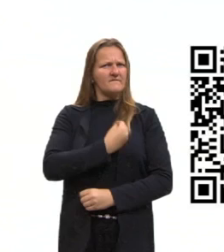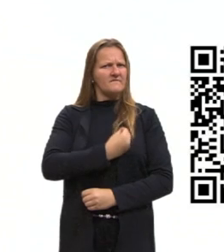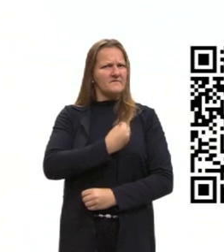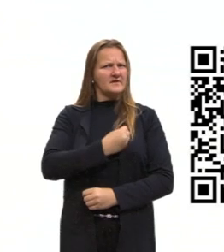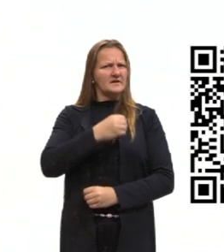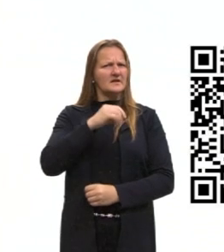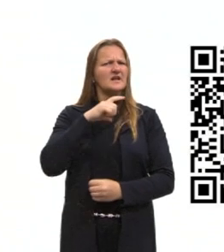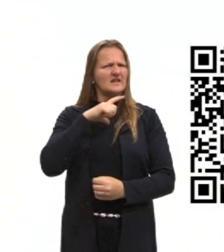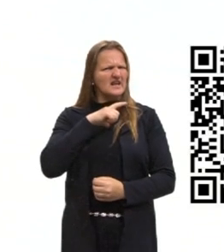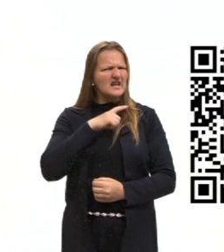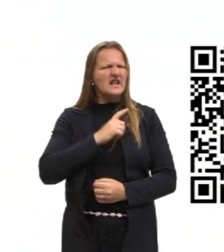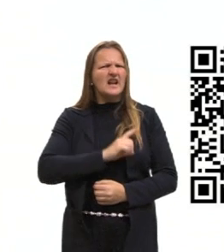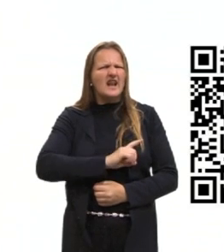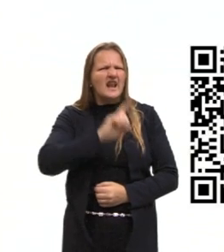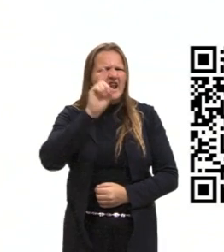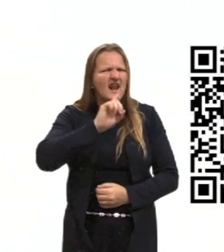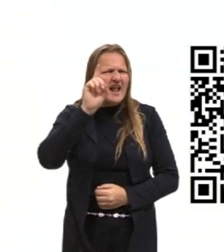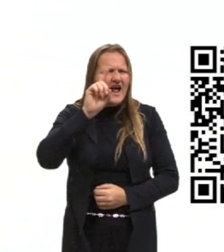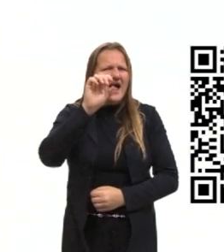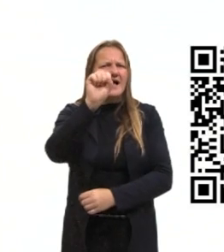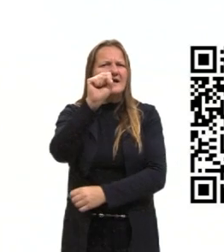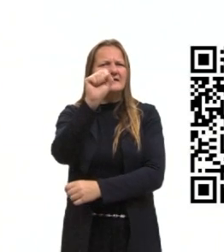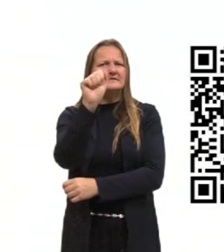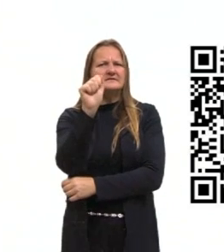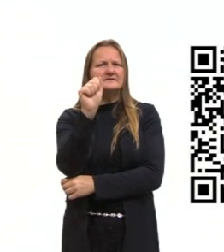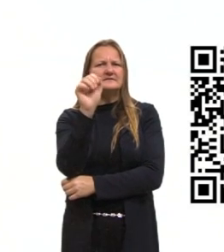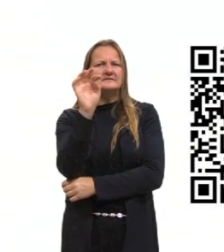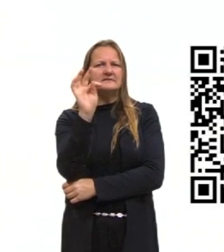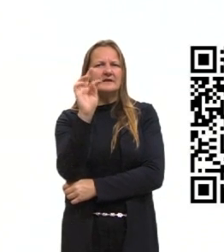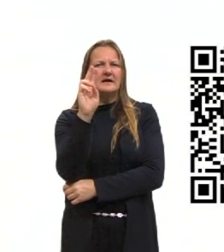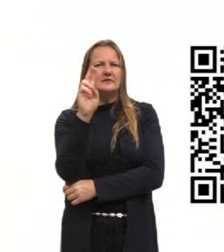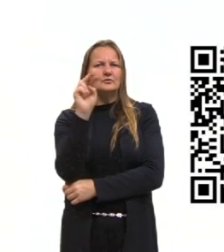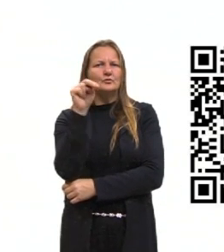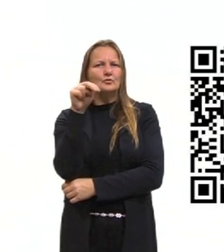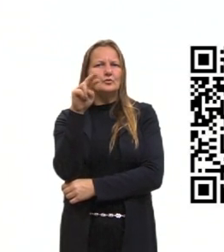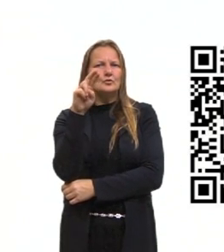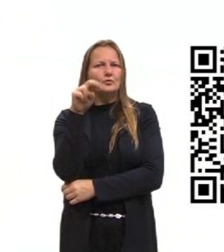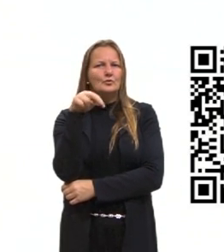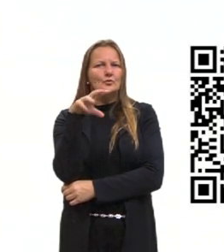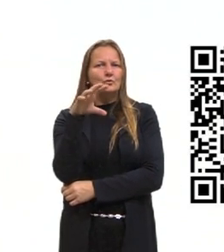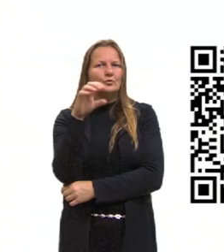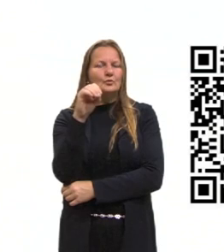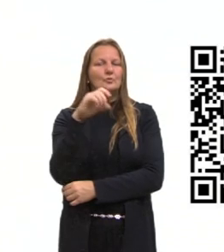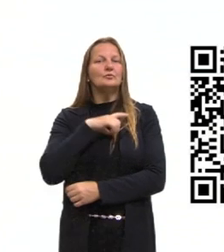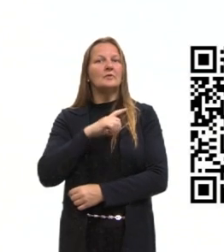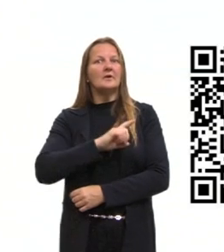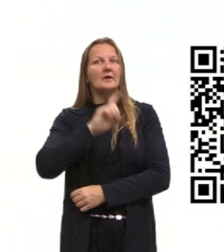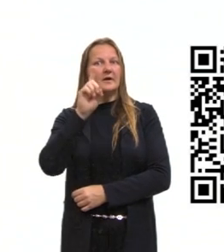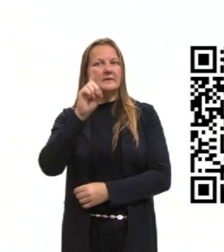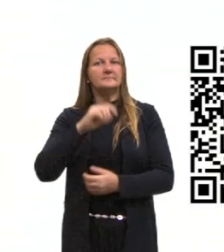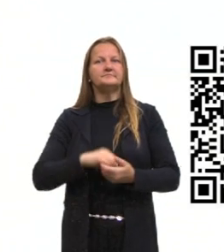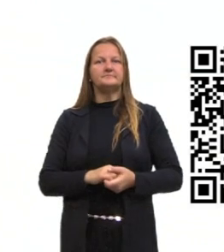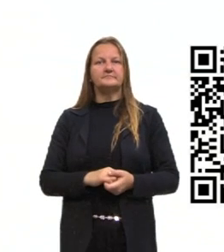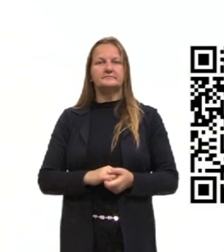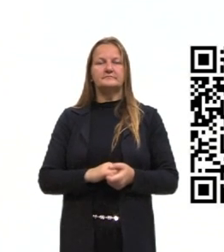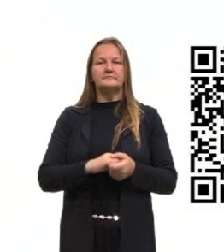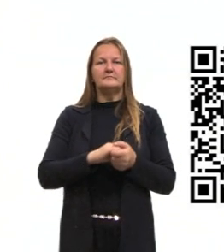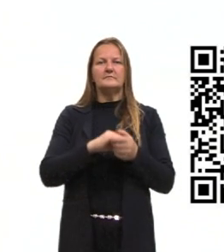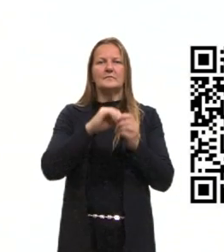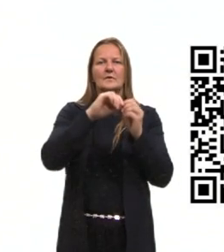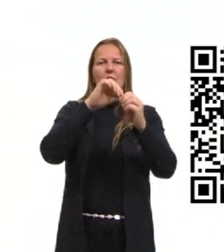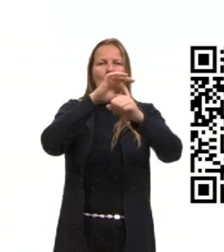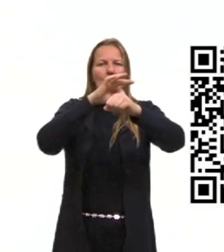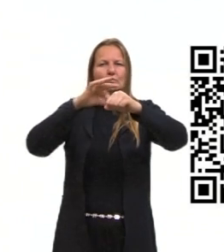de Saturno, pessoal. Então, né? O oceano existente em Encélado, o nome da Lua, né? Uma das Luas de